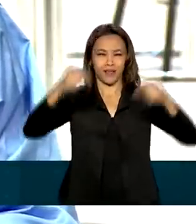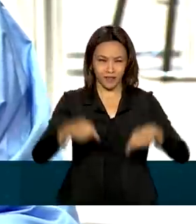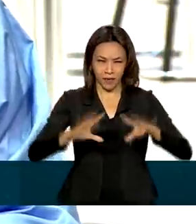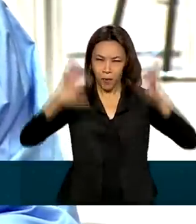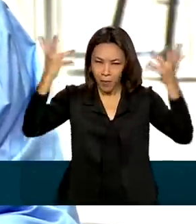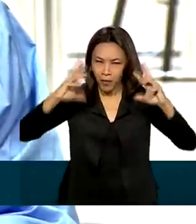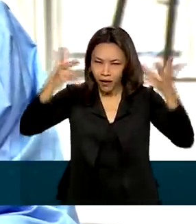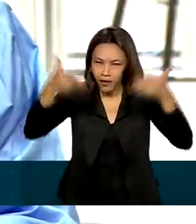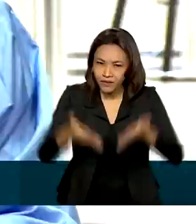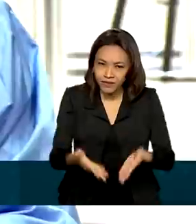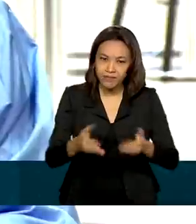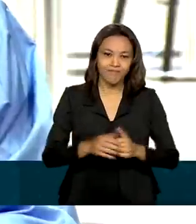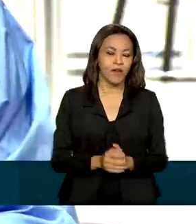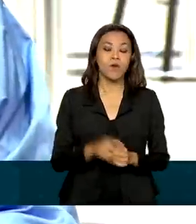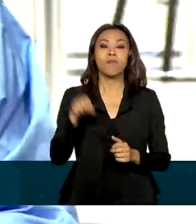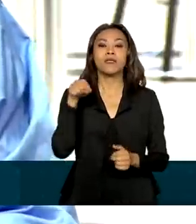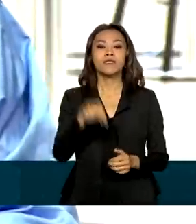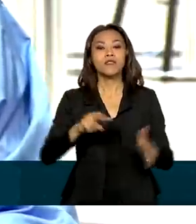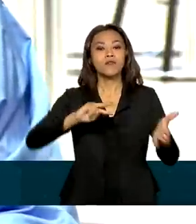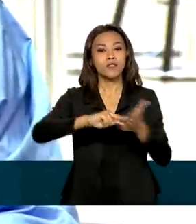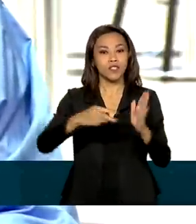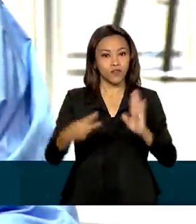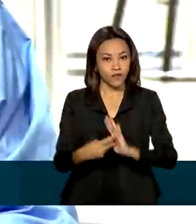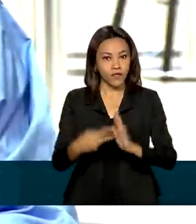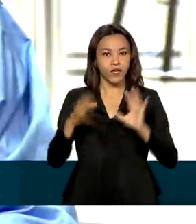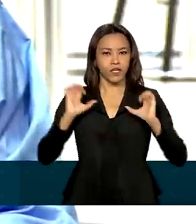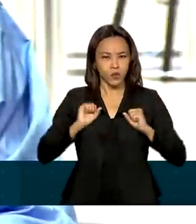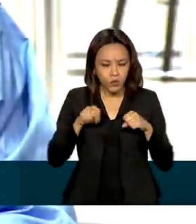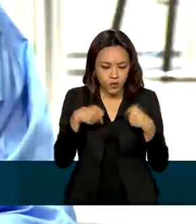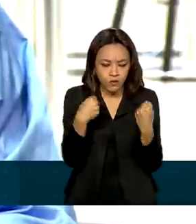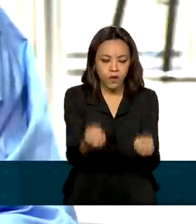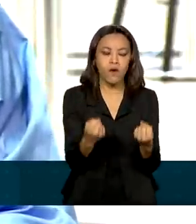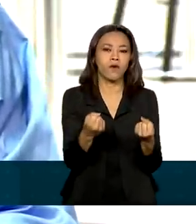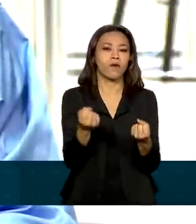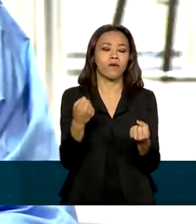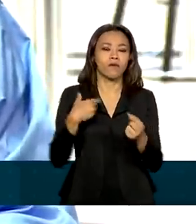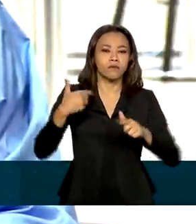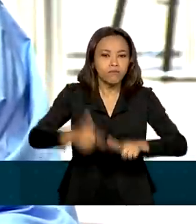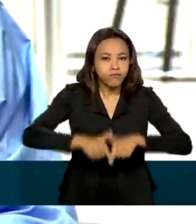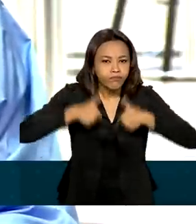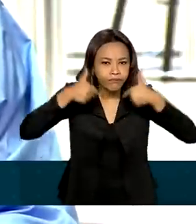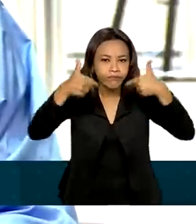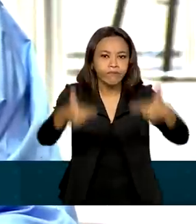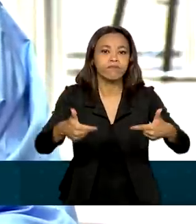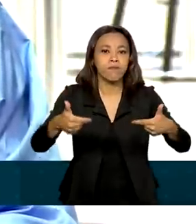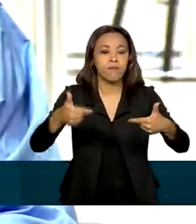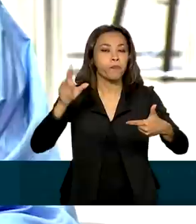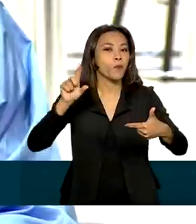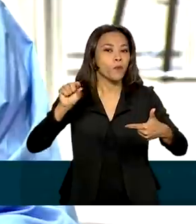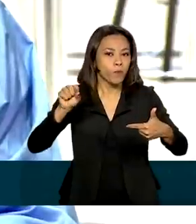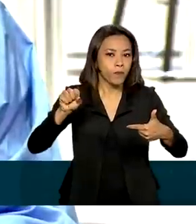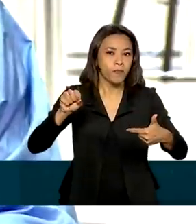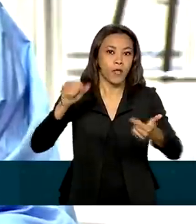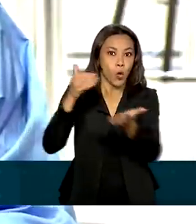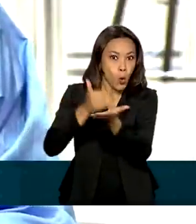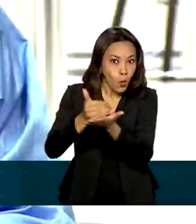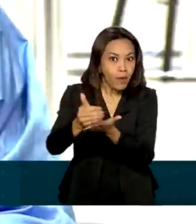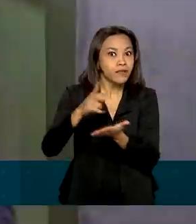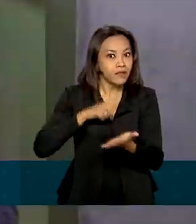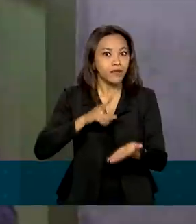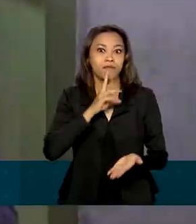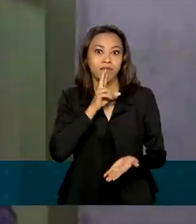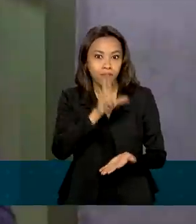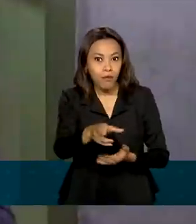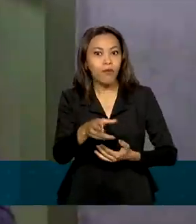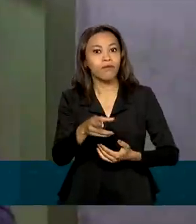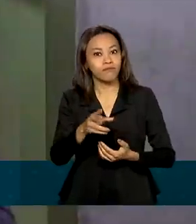comemorar, mas isso significa que os esforços que estão sendo empreendidos, eles começam a render frutos.